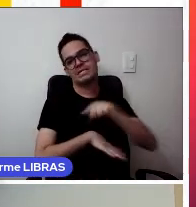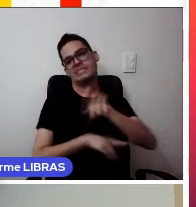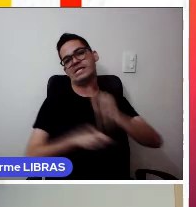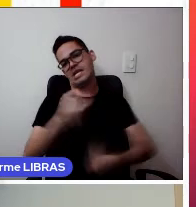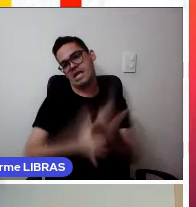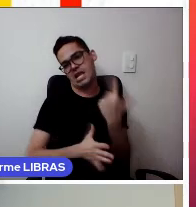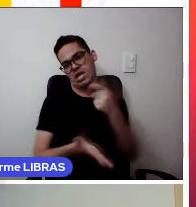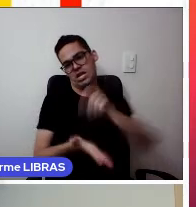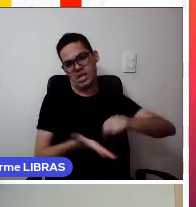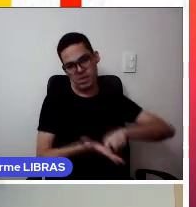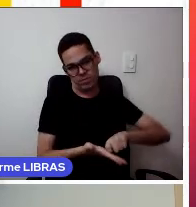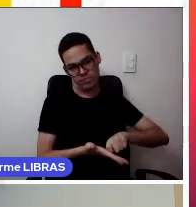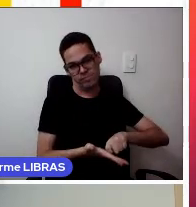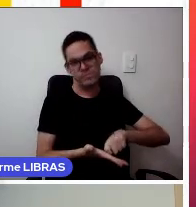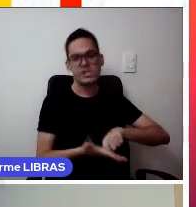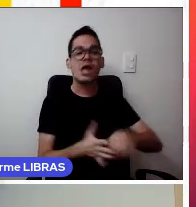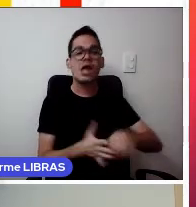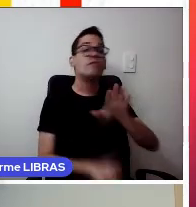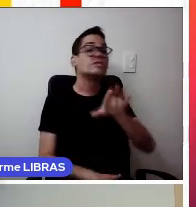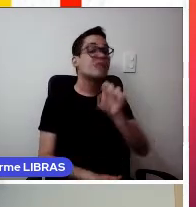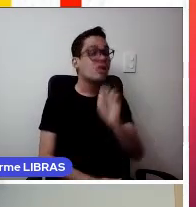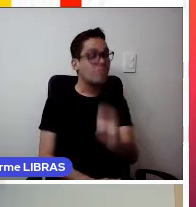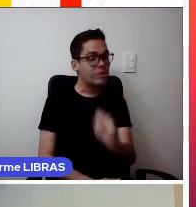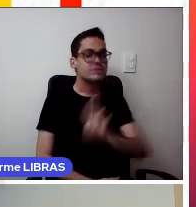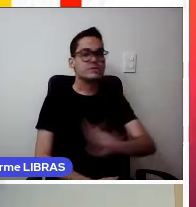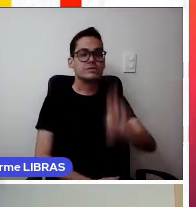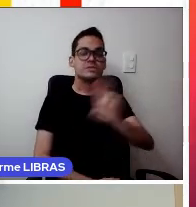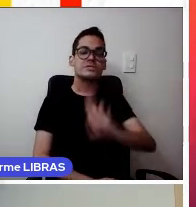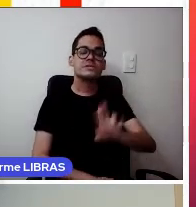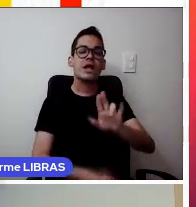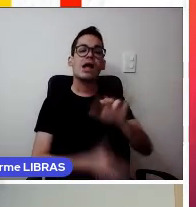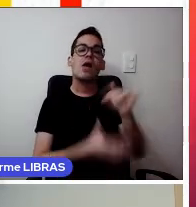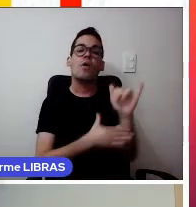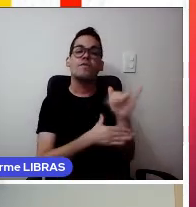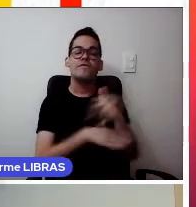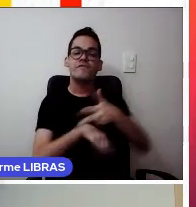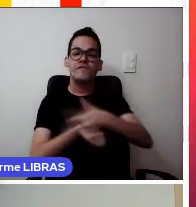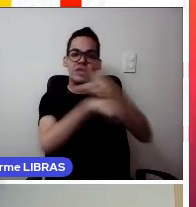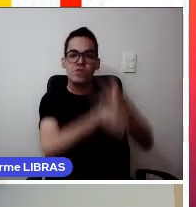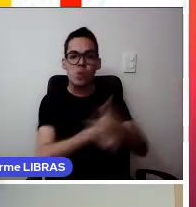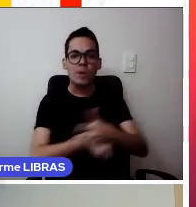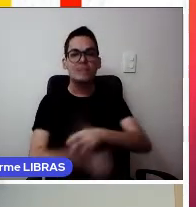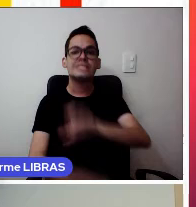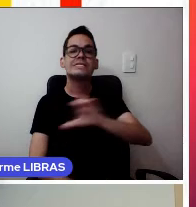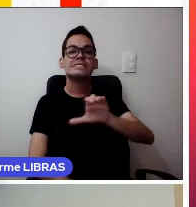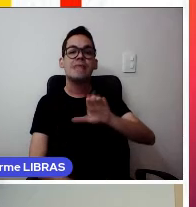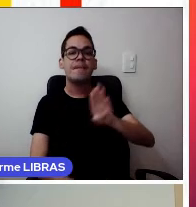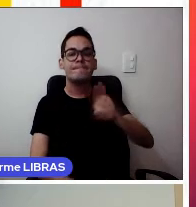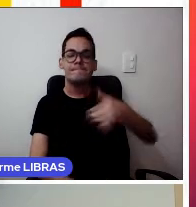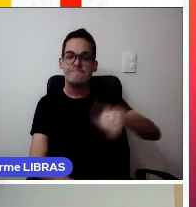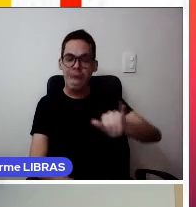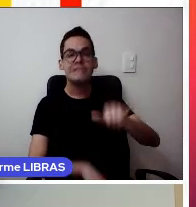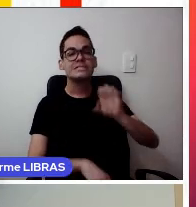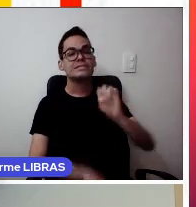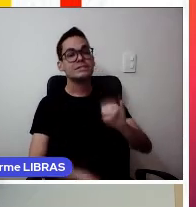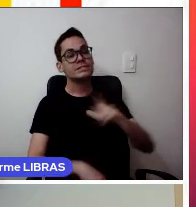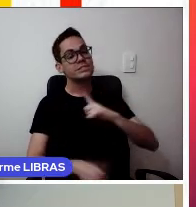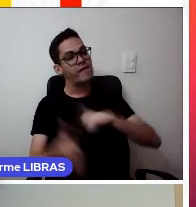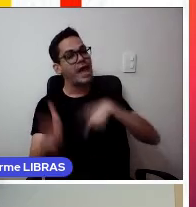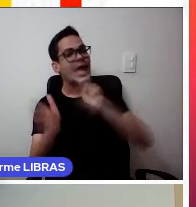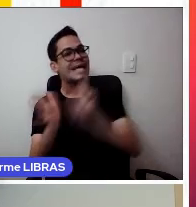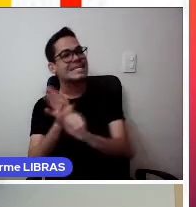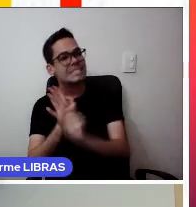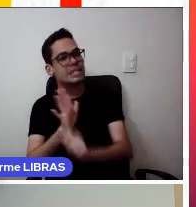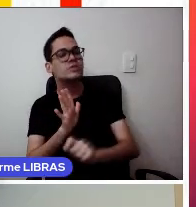pode usar este vídeo nos seus materiais com licença CC-BY se tiver autorização escrita da autora ou autor do